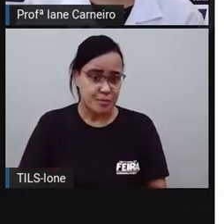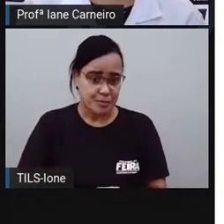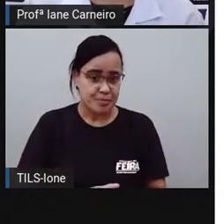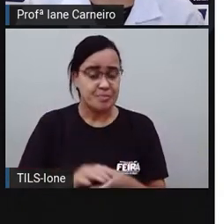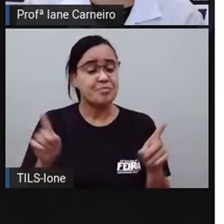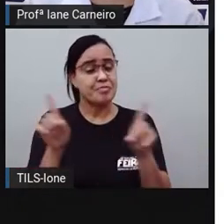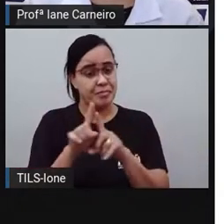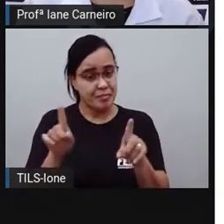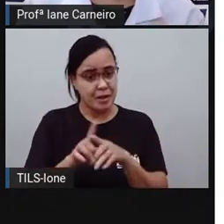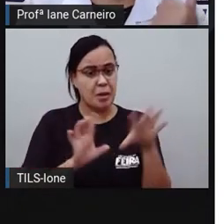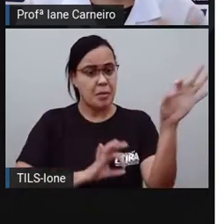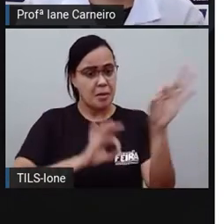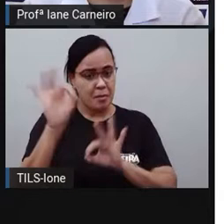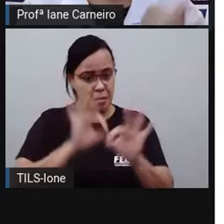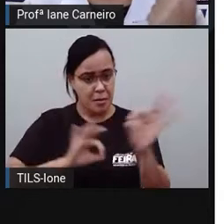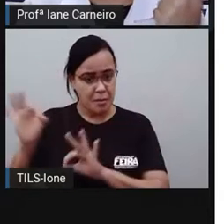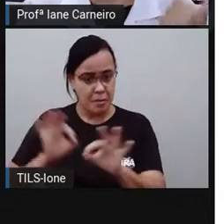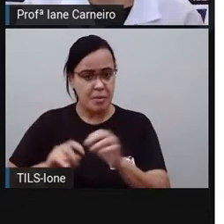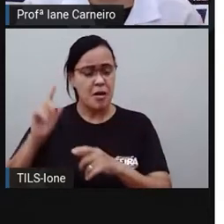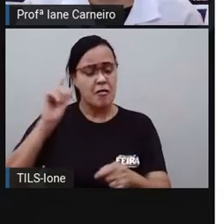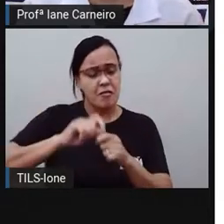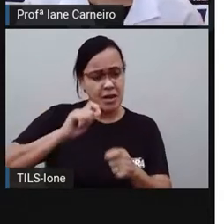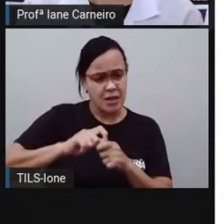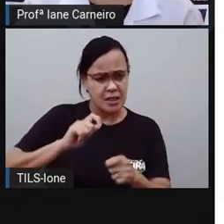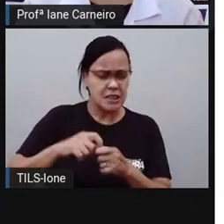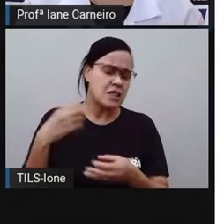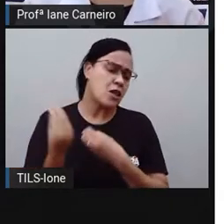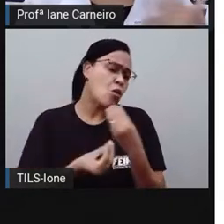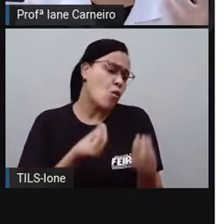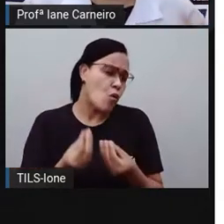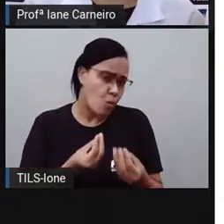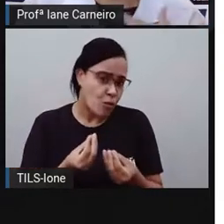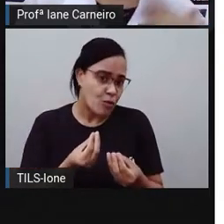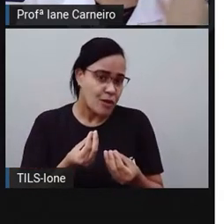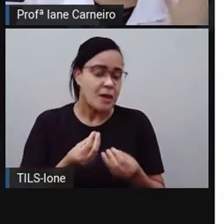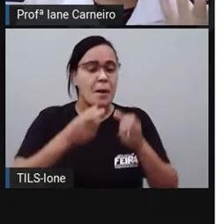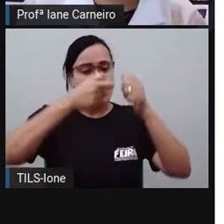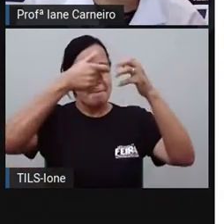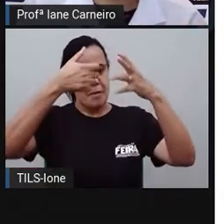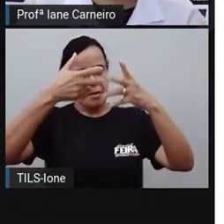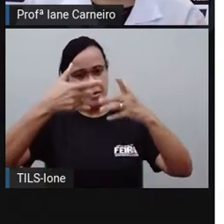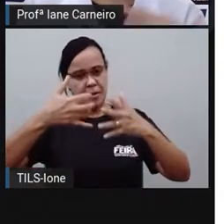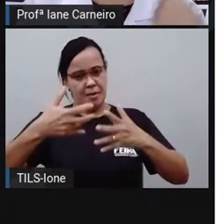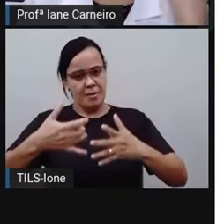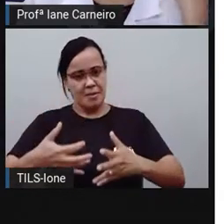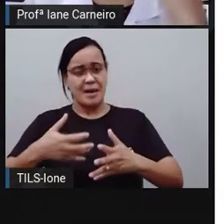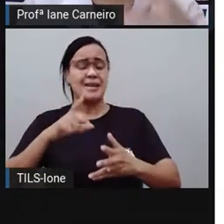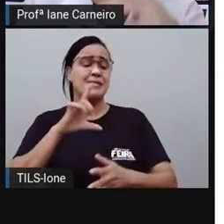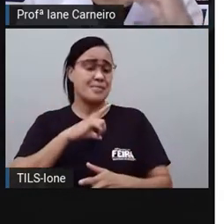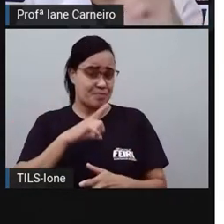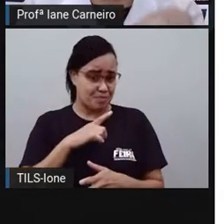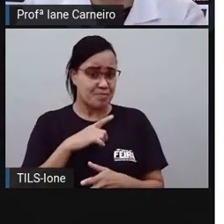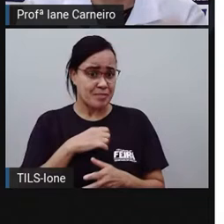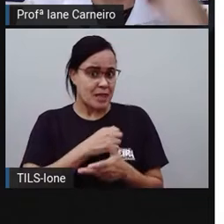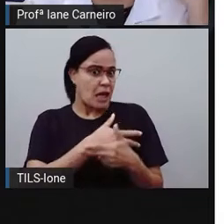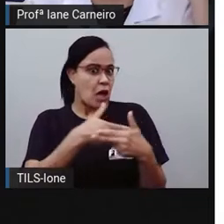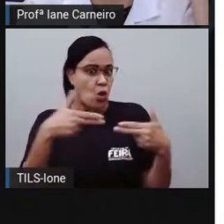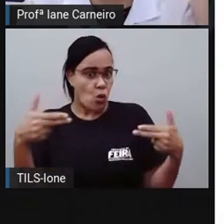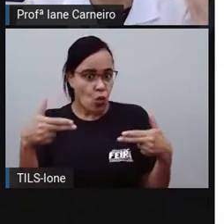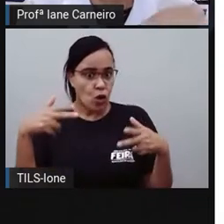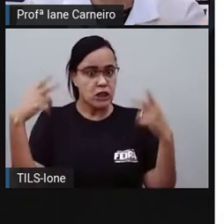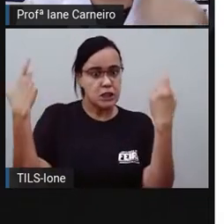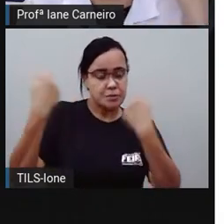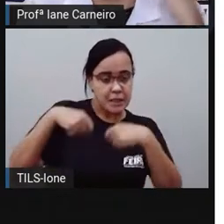preparo, a gente tem o modo de preparo da massa, né? Que aí vem explicando como é que deve ser feita, quais são os ingredientes que vai colocar no